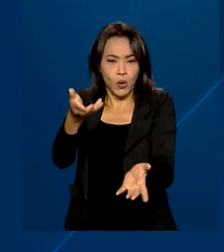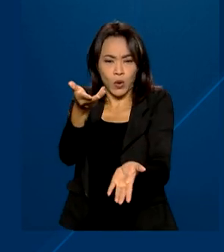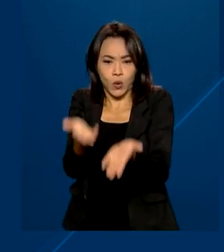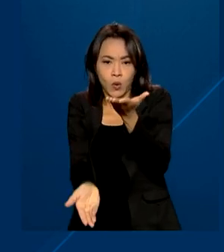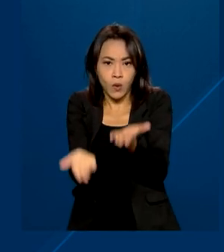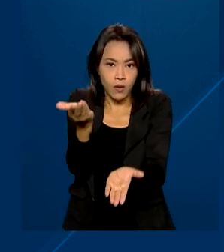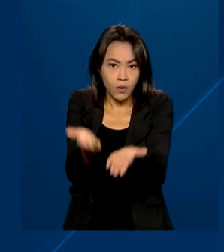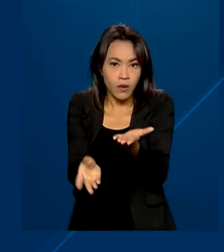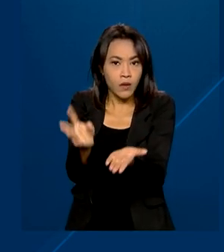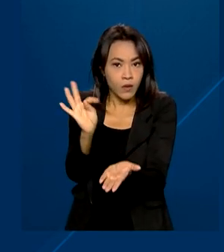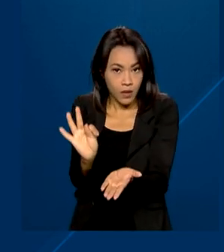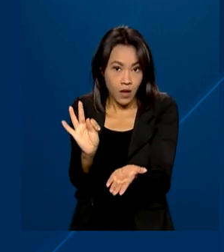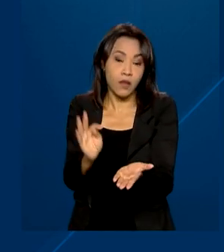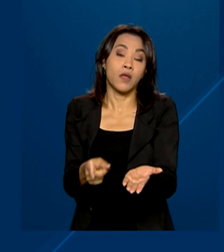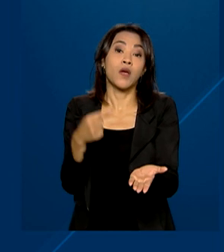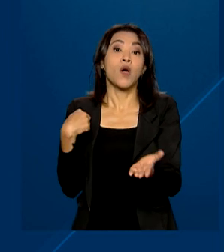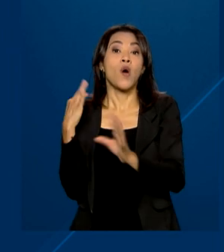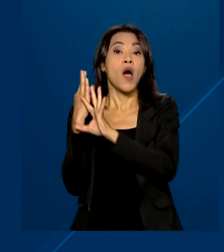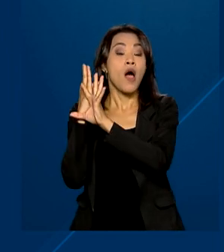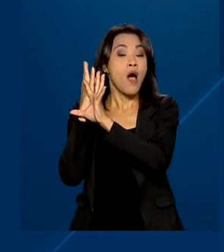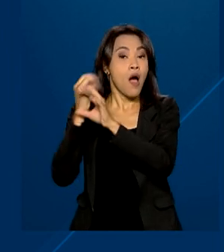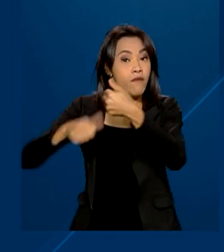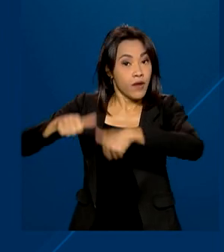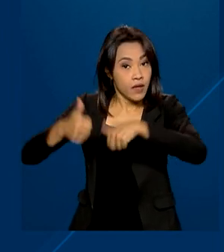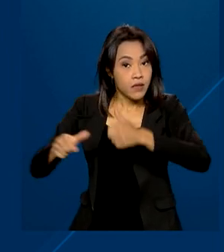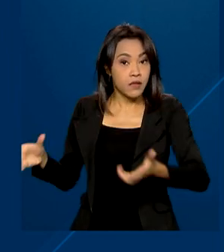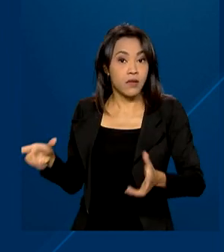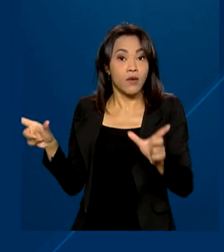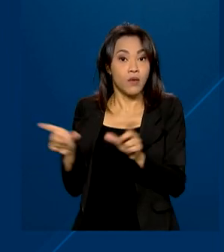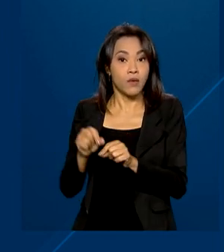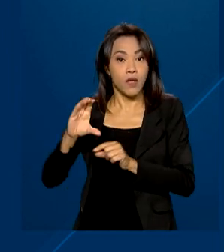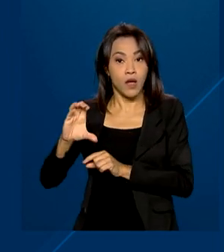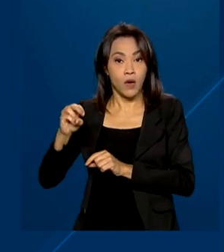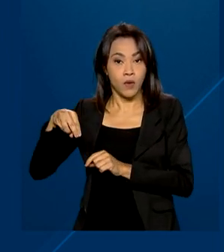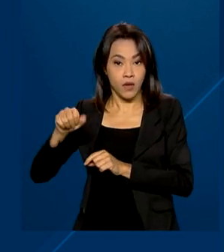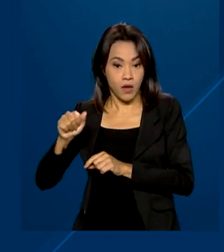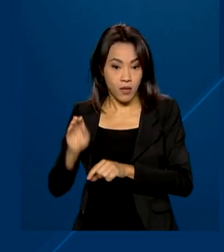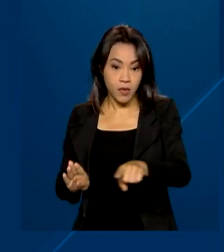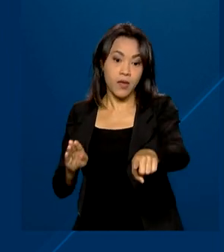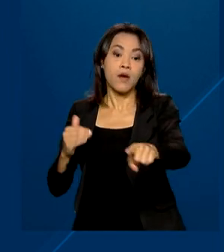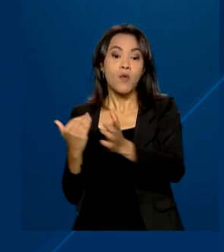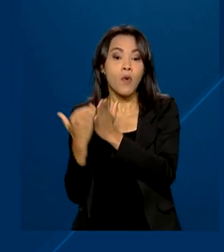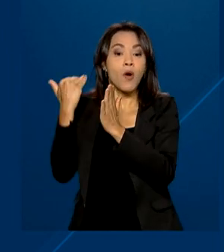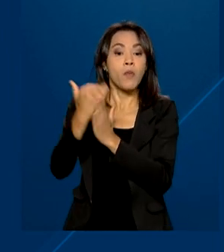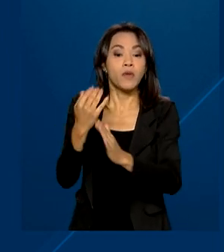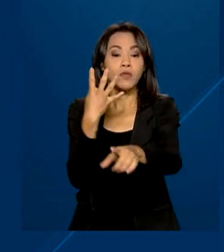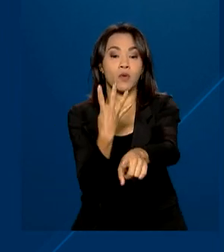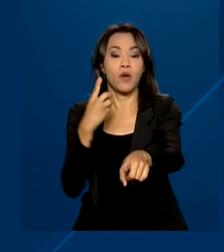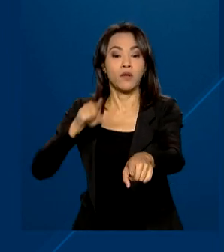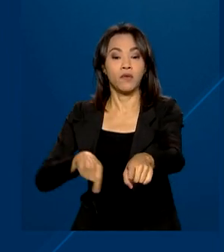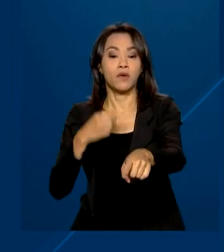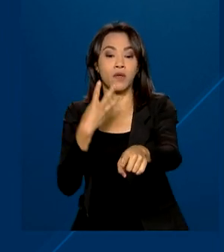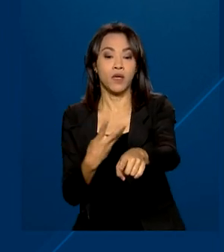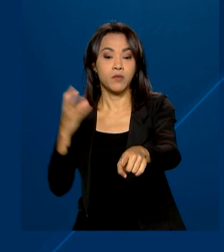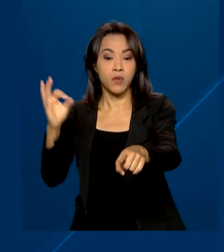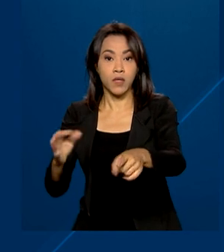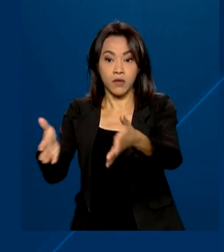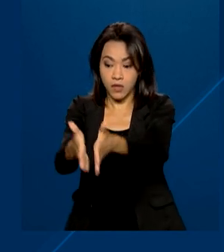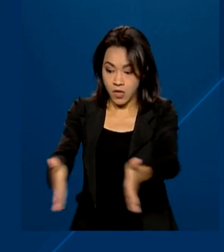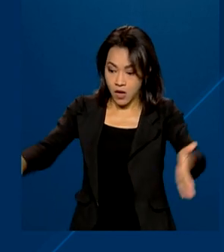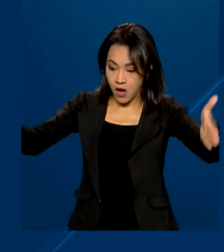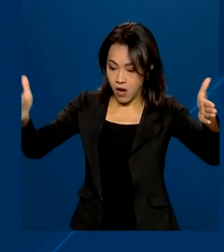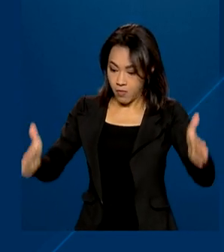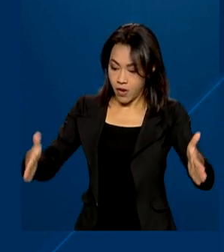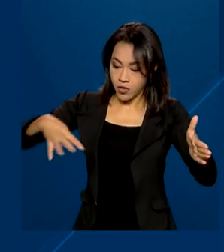O levantamento feito pela Conab aponta ainda para um aumento de 4,3% na área a ser plantada,